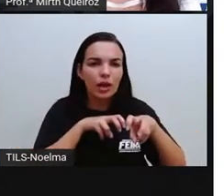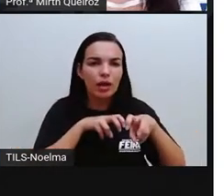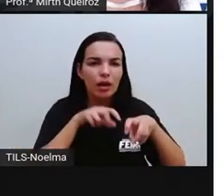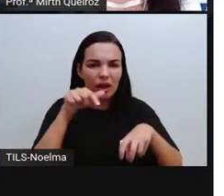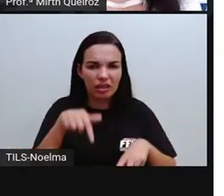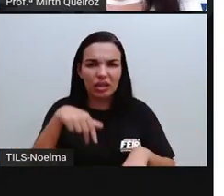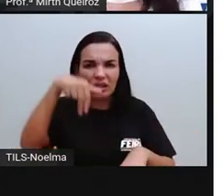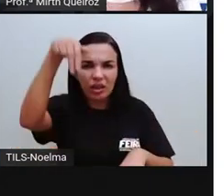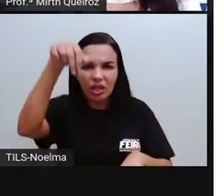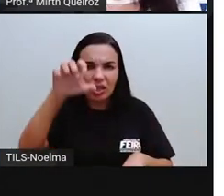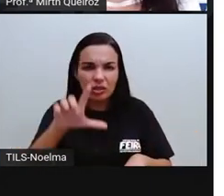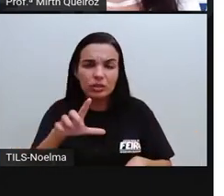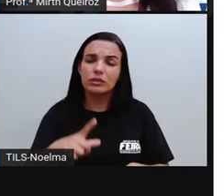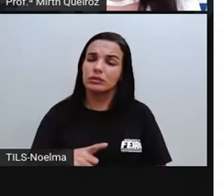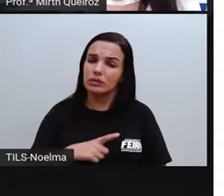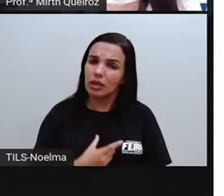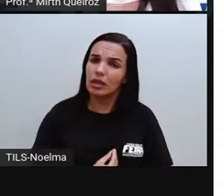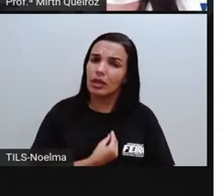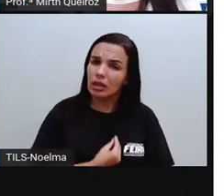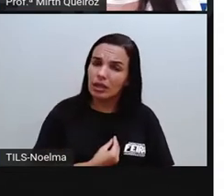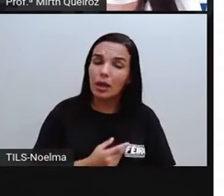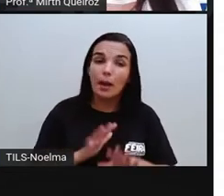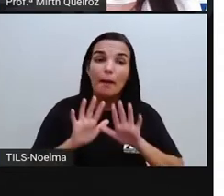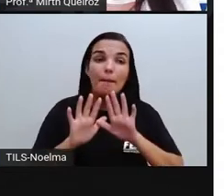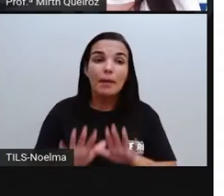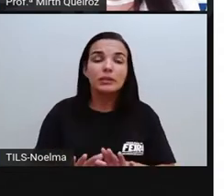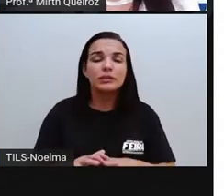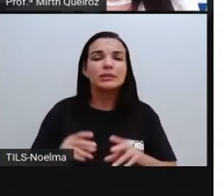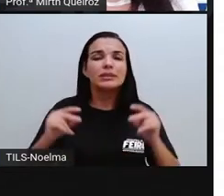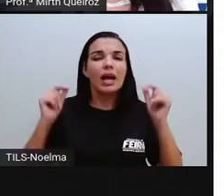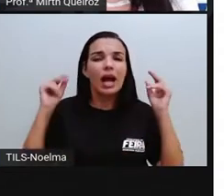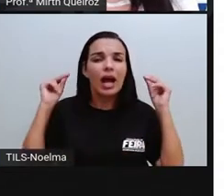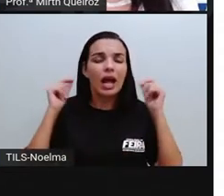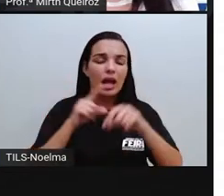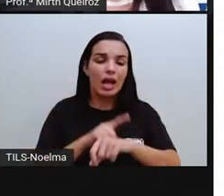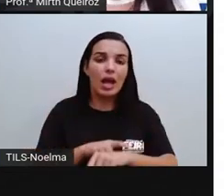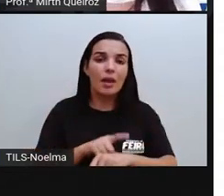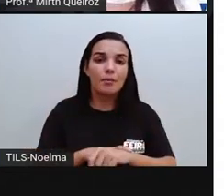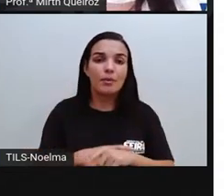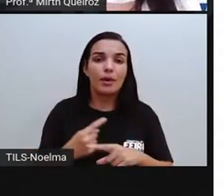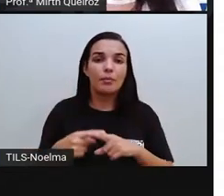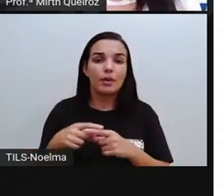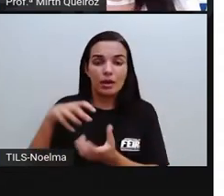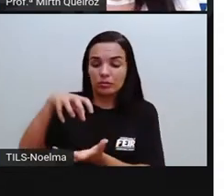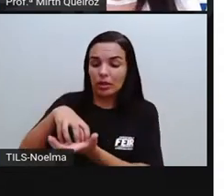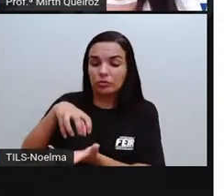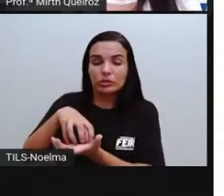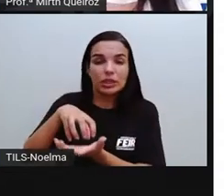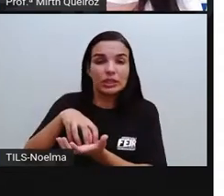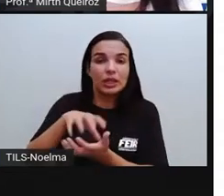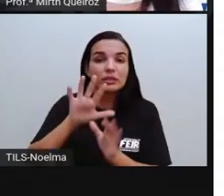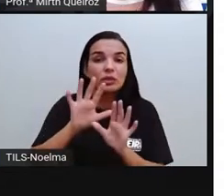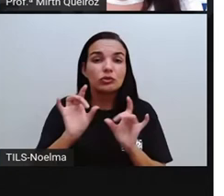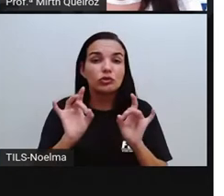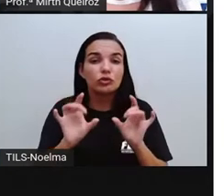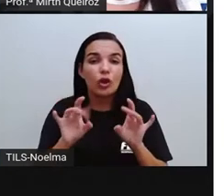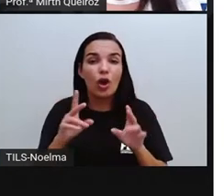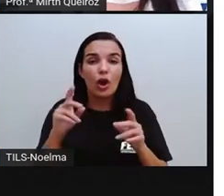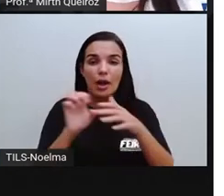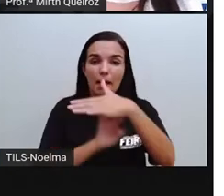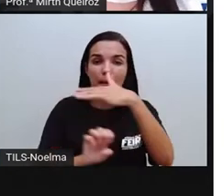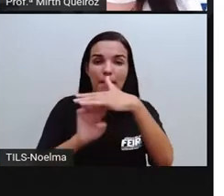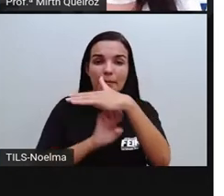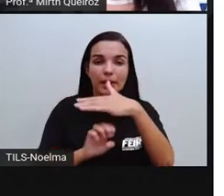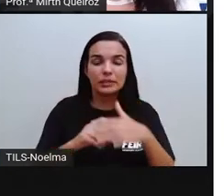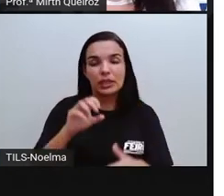na região nordeste? Existe, sim. Só que, devido a essa concentração fundiária, a carência de investimento nessa área,